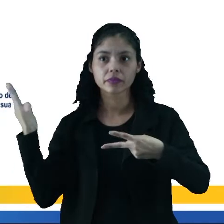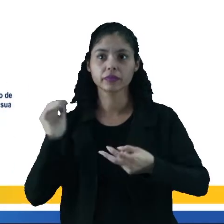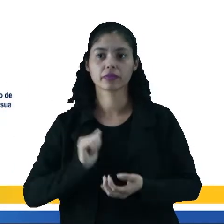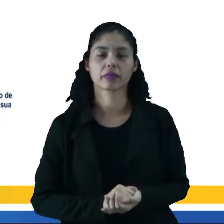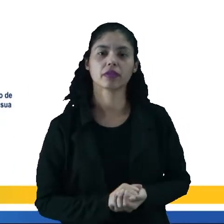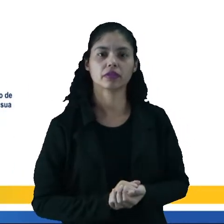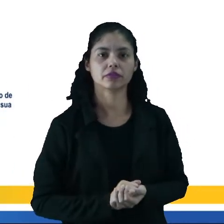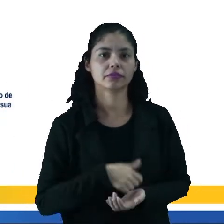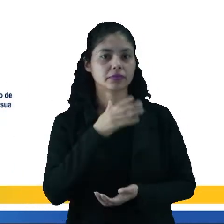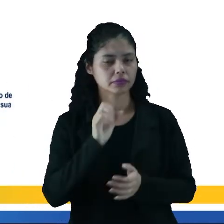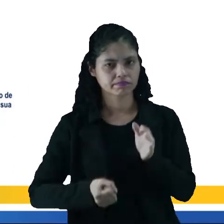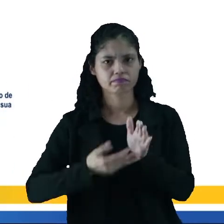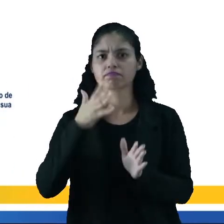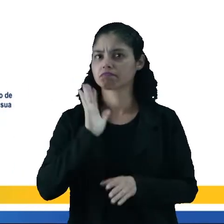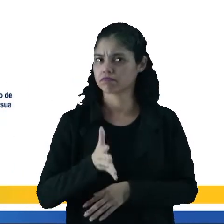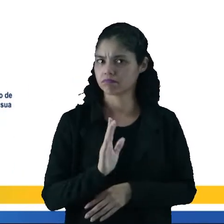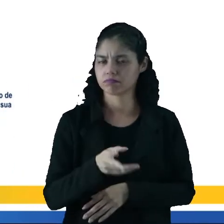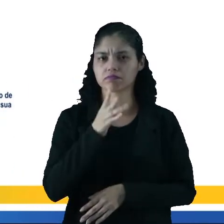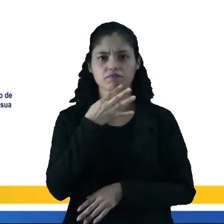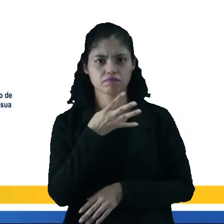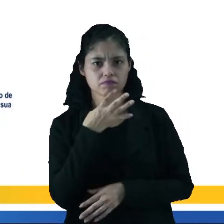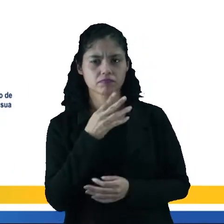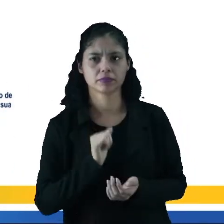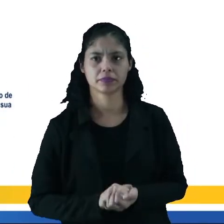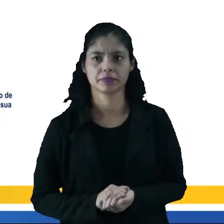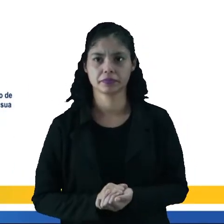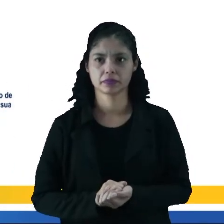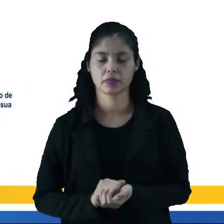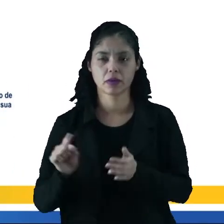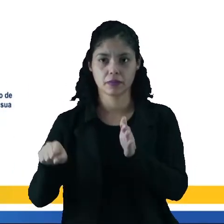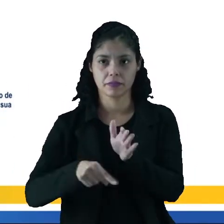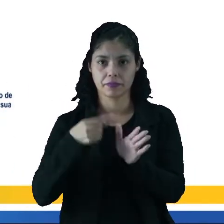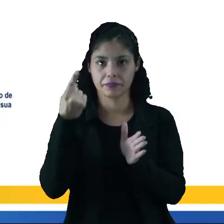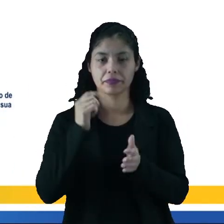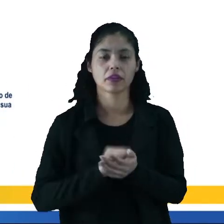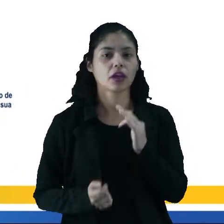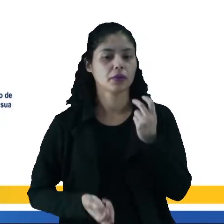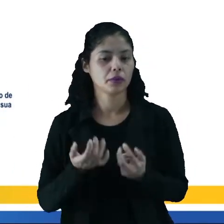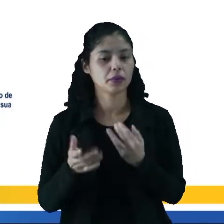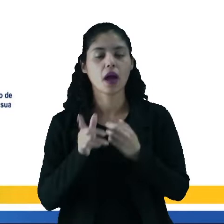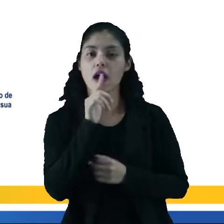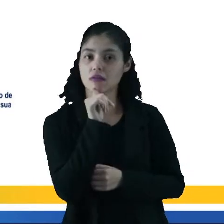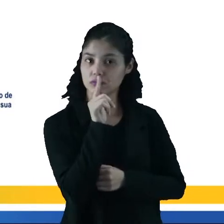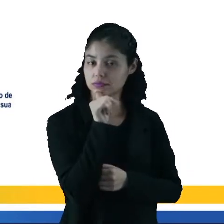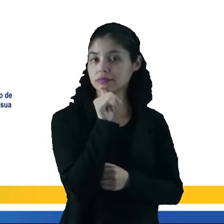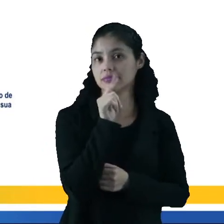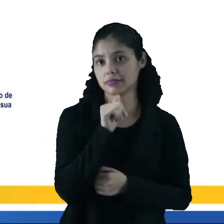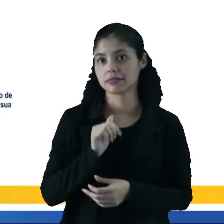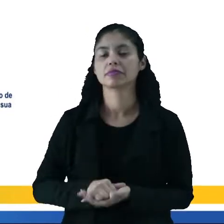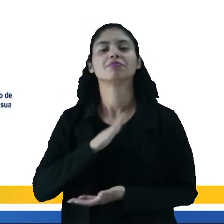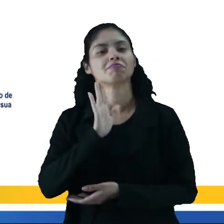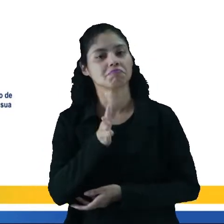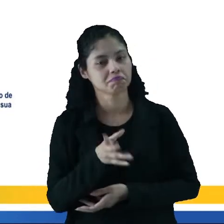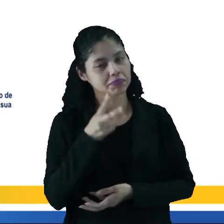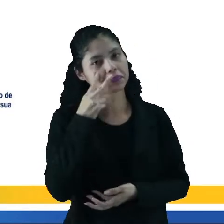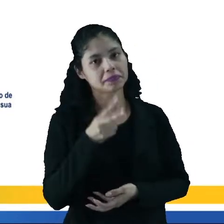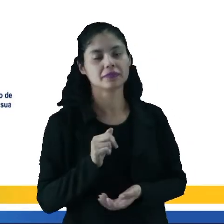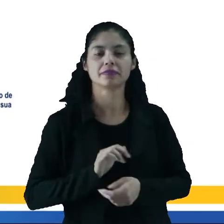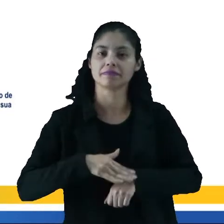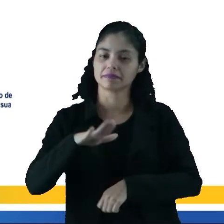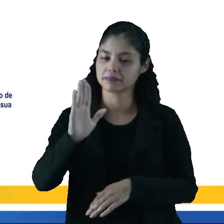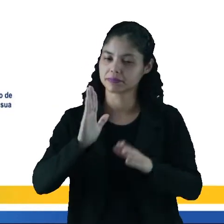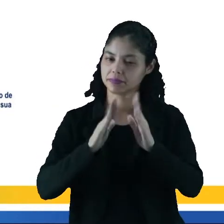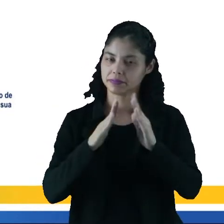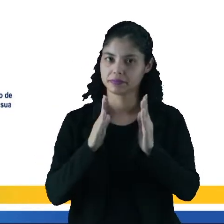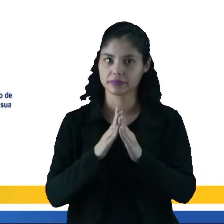aqueles que muitos já viram. O primeiro deles, o aquecimento de água. Eu pelo menos já vi na maioria